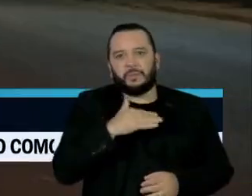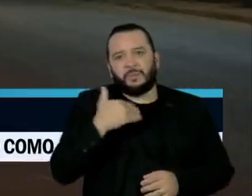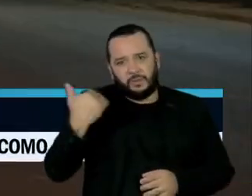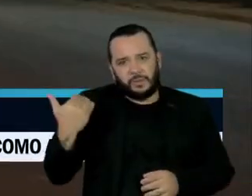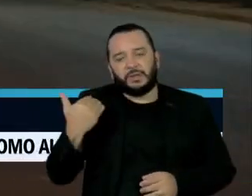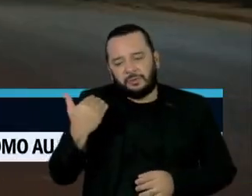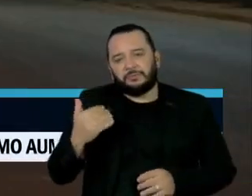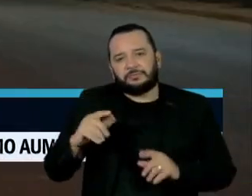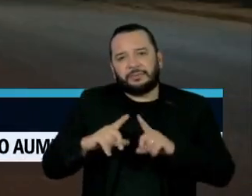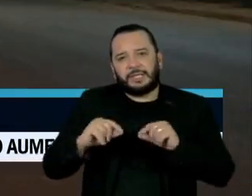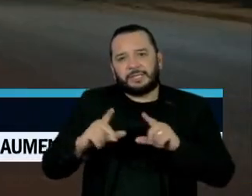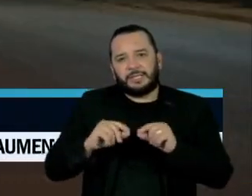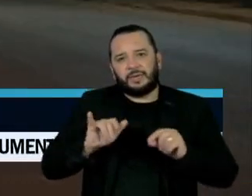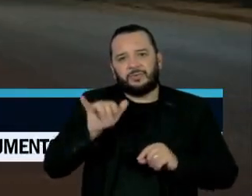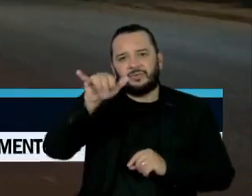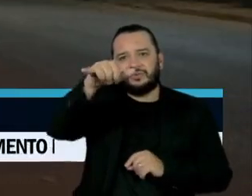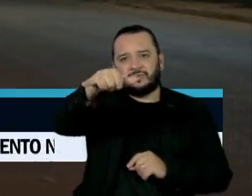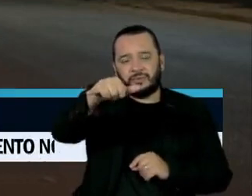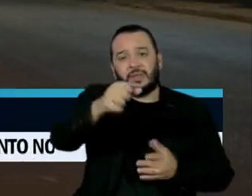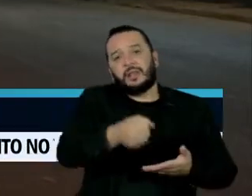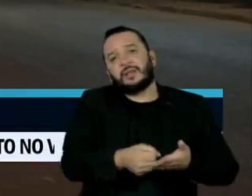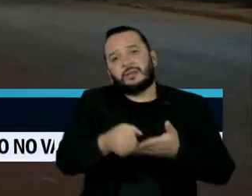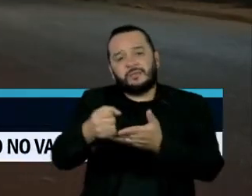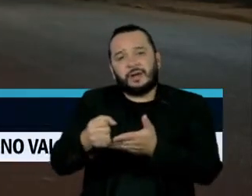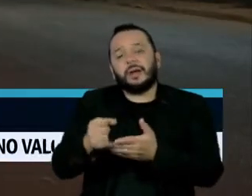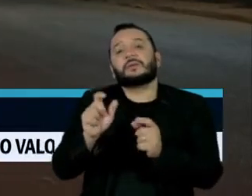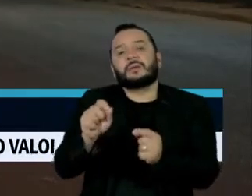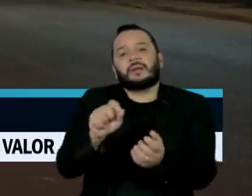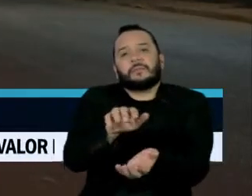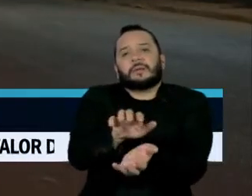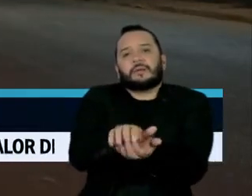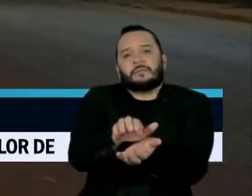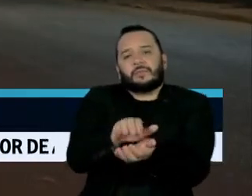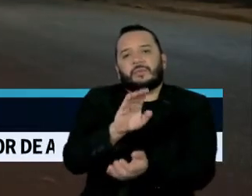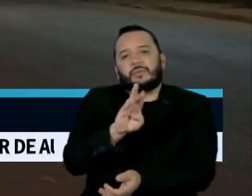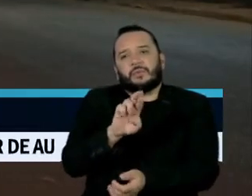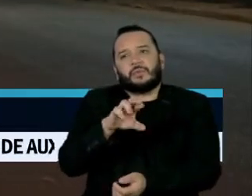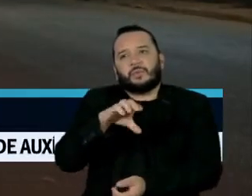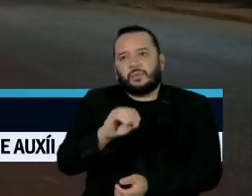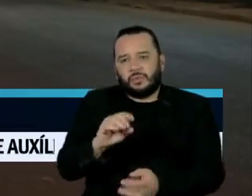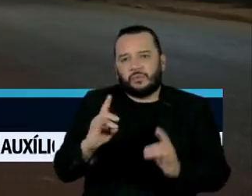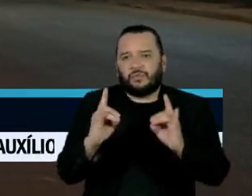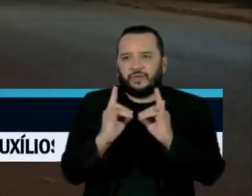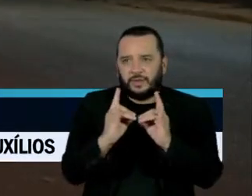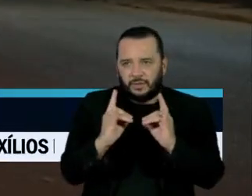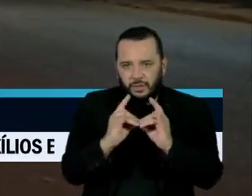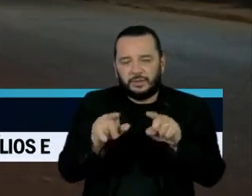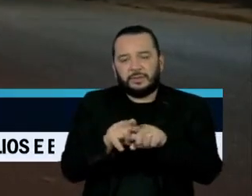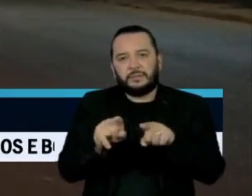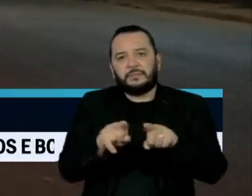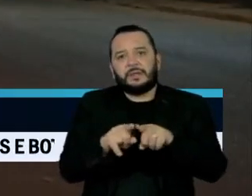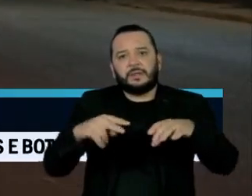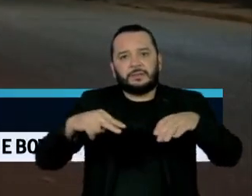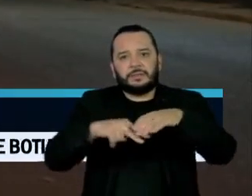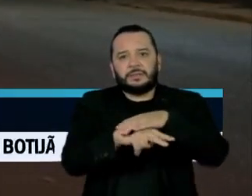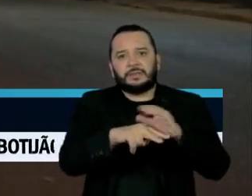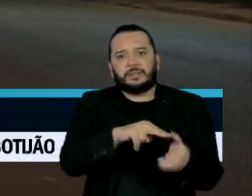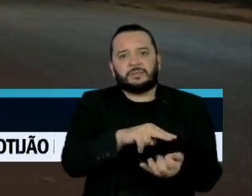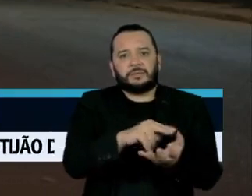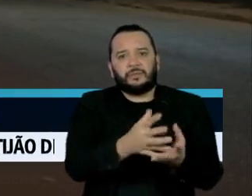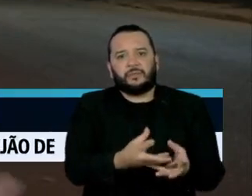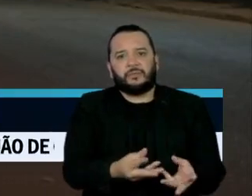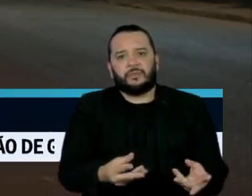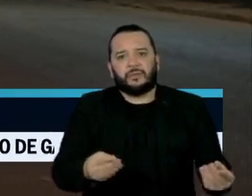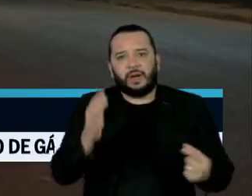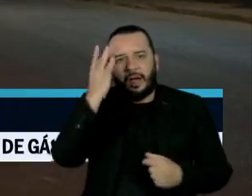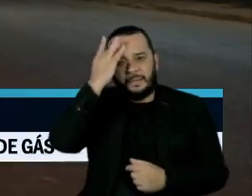O corpo de Bruno Pereira foi levado para Pernambuco. A cerimônia de velório e cremação está marcada para amanhã no